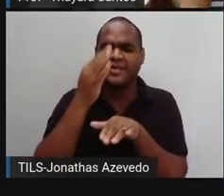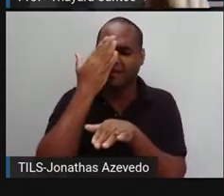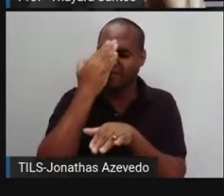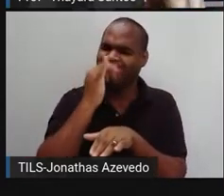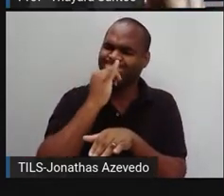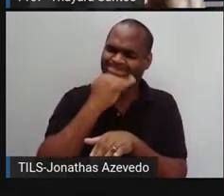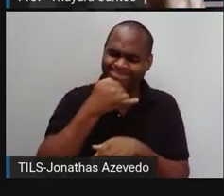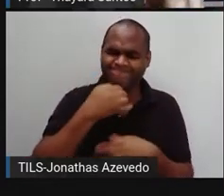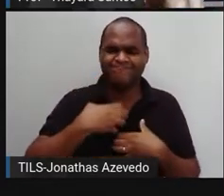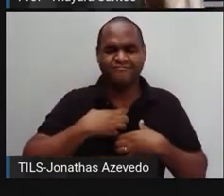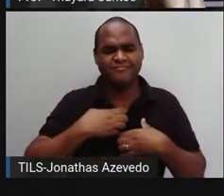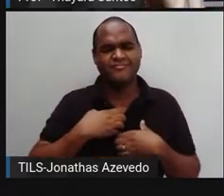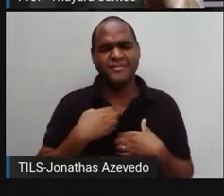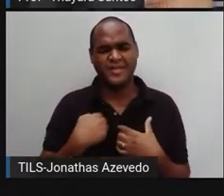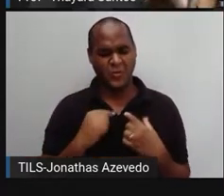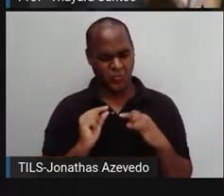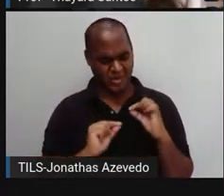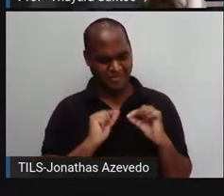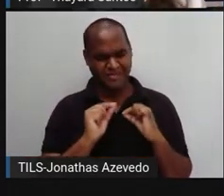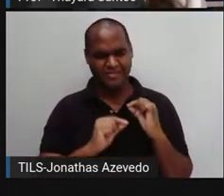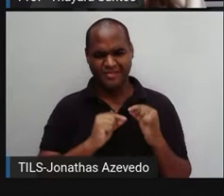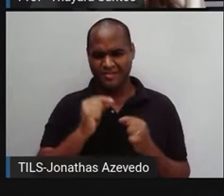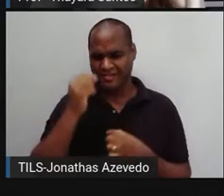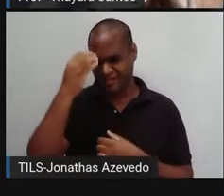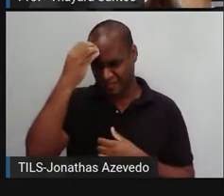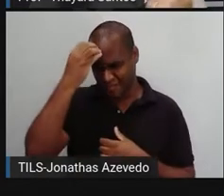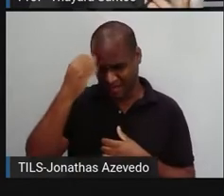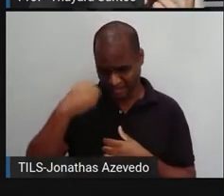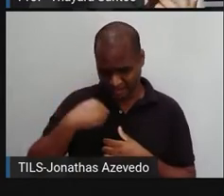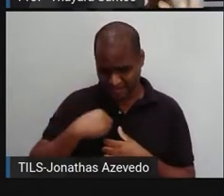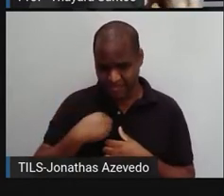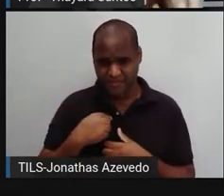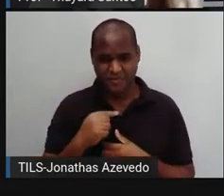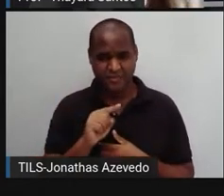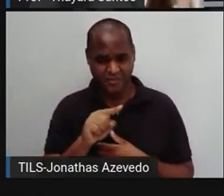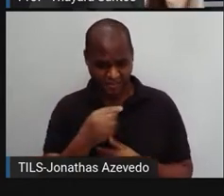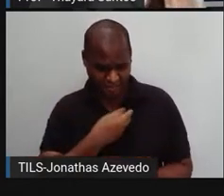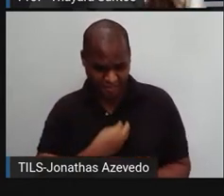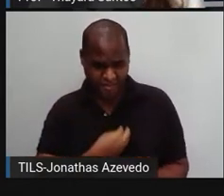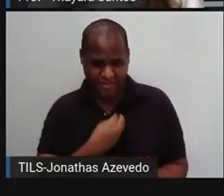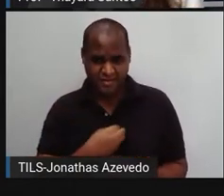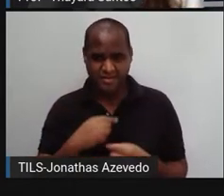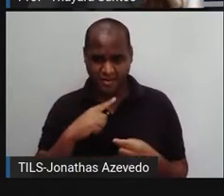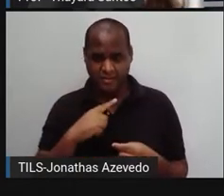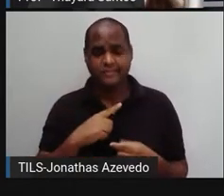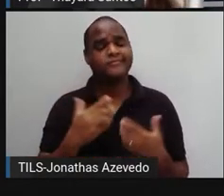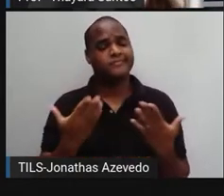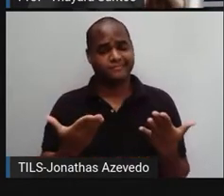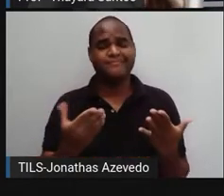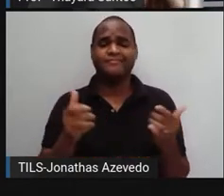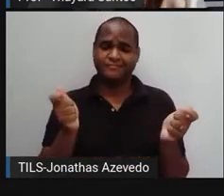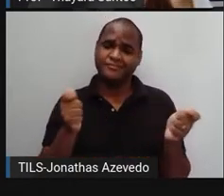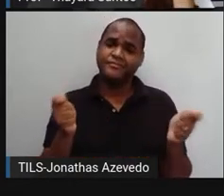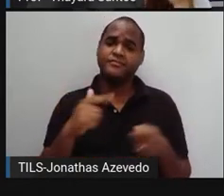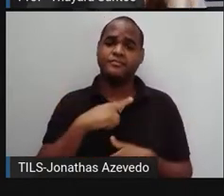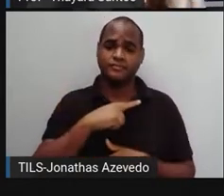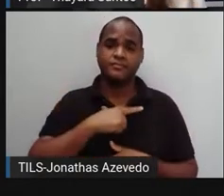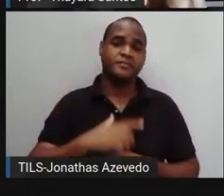mas o que a gente tem a ver com isso? Será que o que está acontecendo lá afeta a nossa vida? Afeta sim, diretamente.